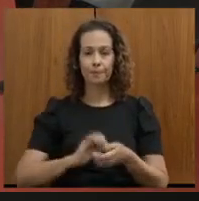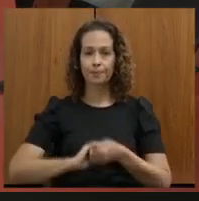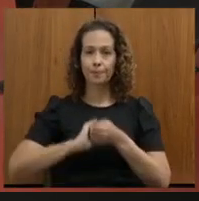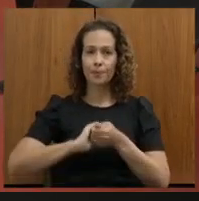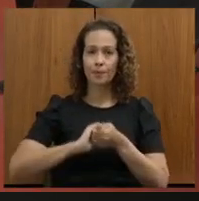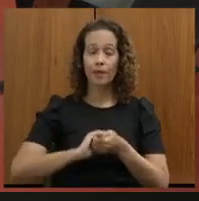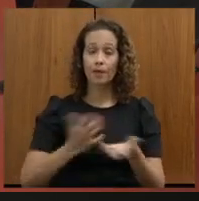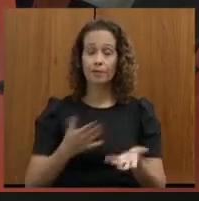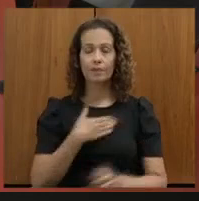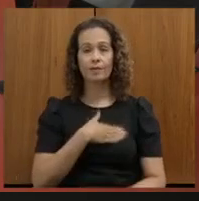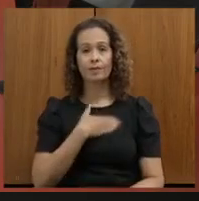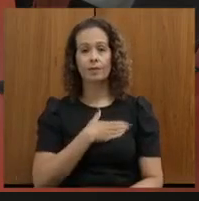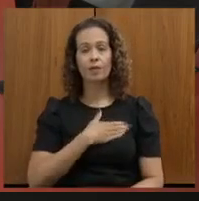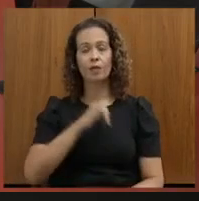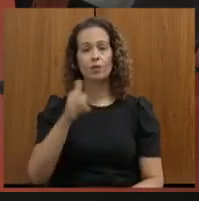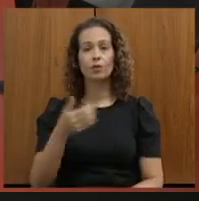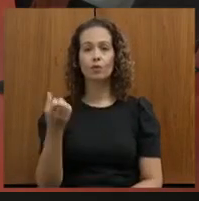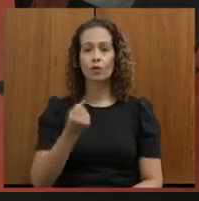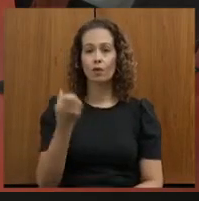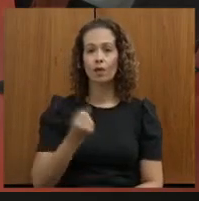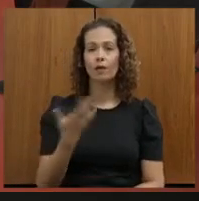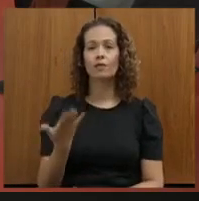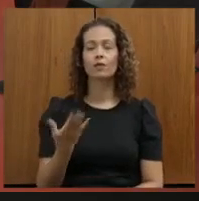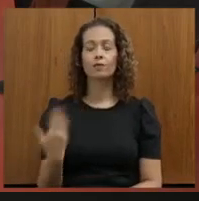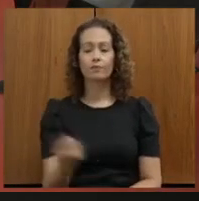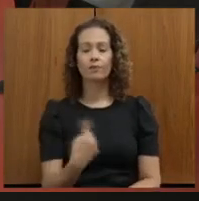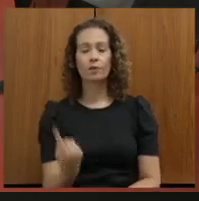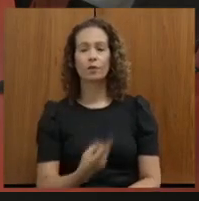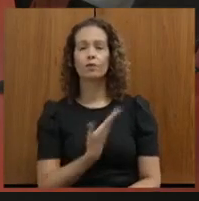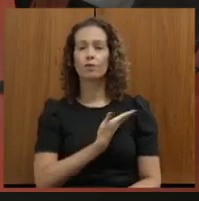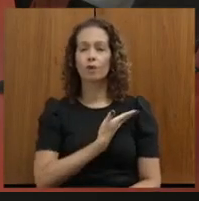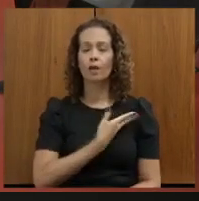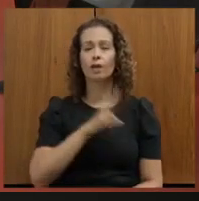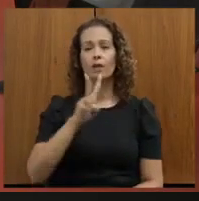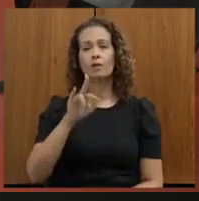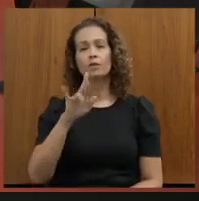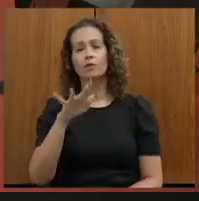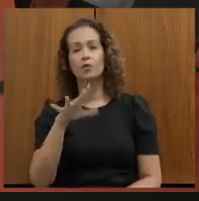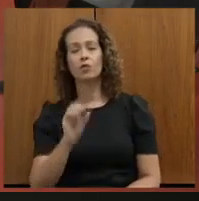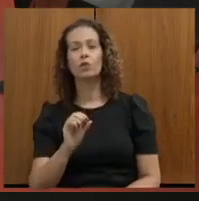cumprimentar geralmente nobres colegas do Virgívio, Dalmo,